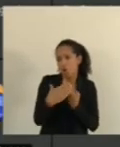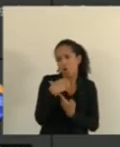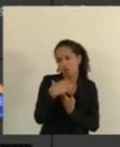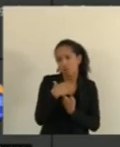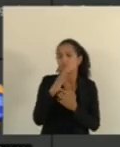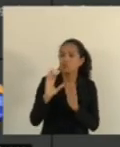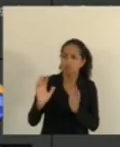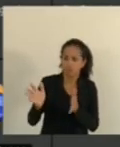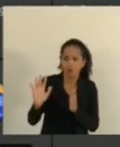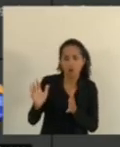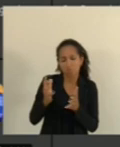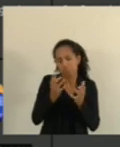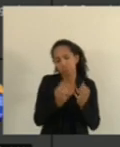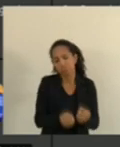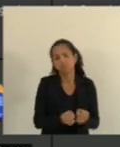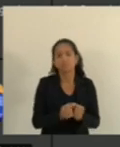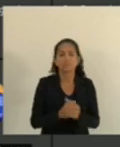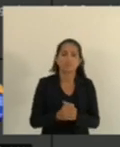estivesse em conjunto